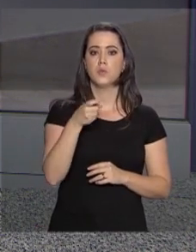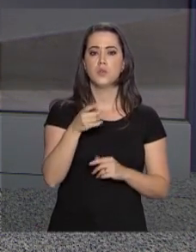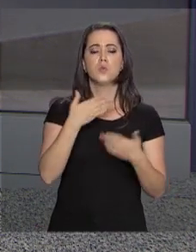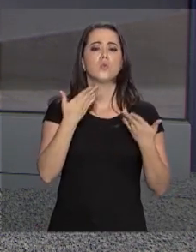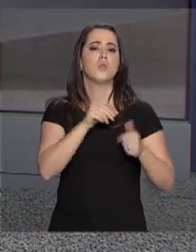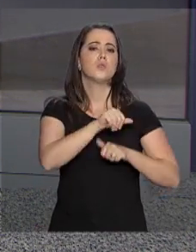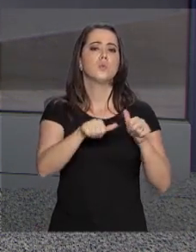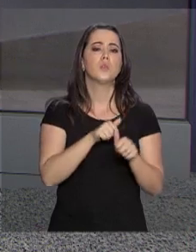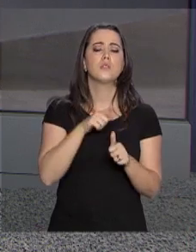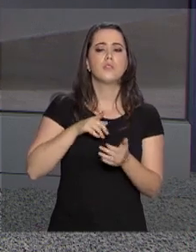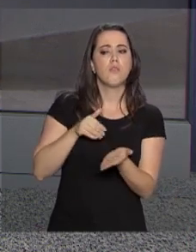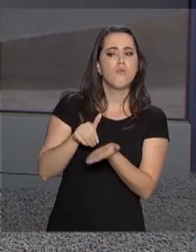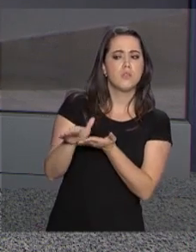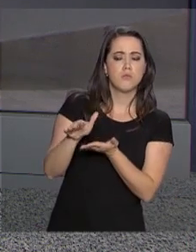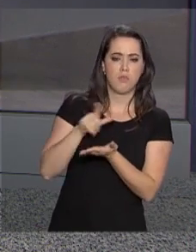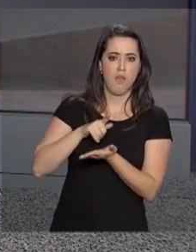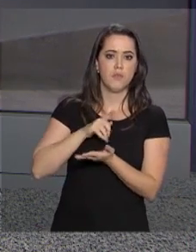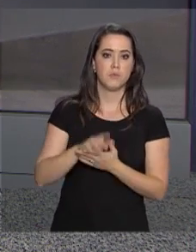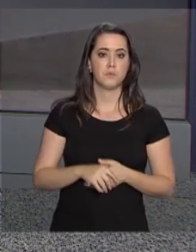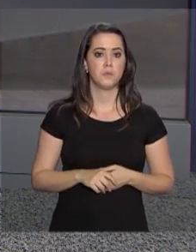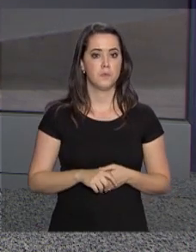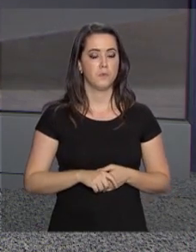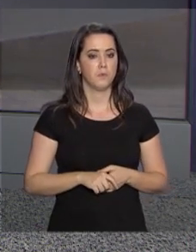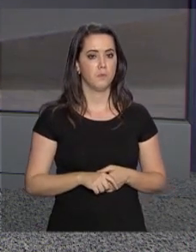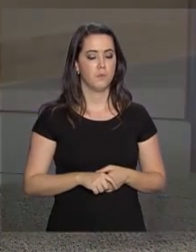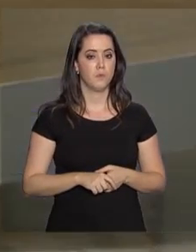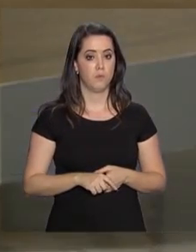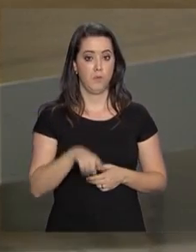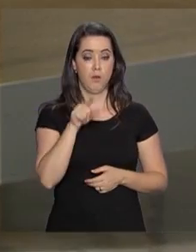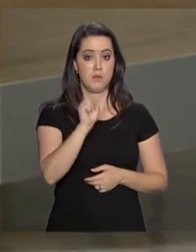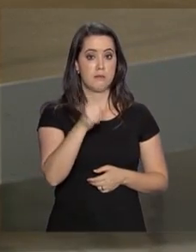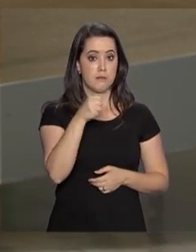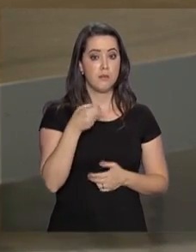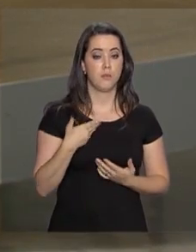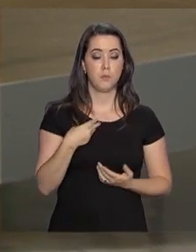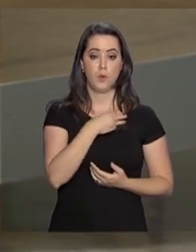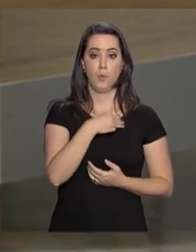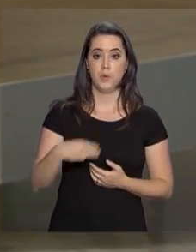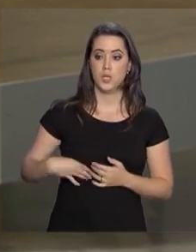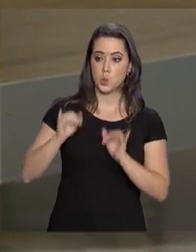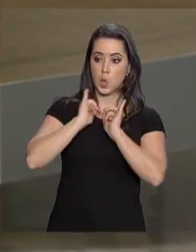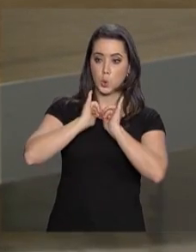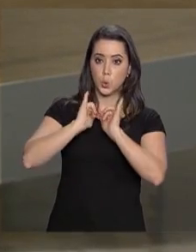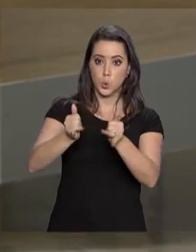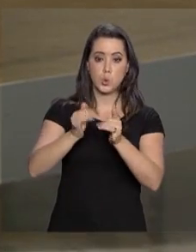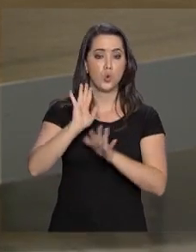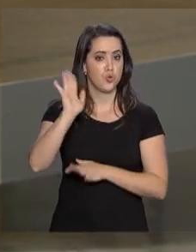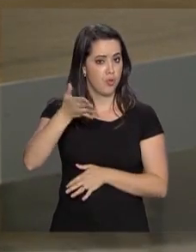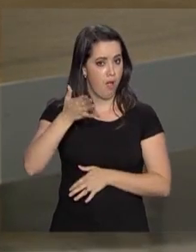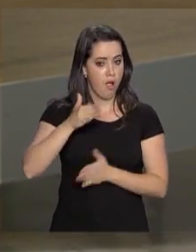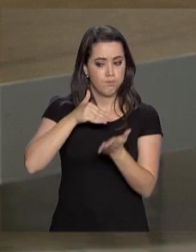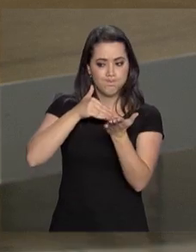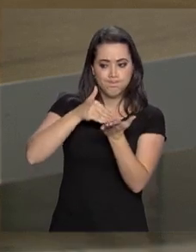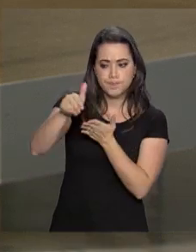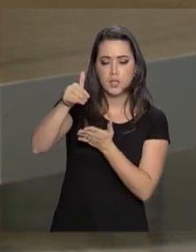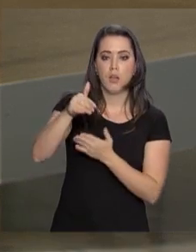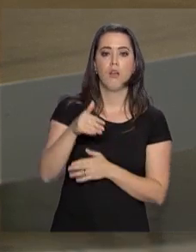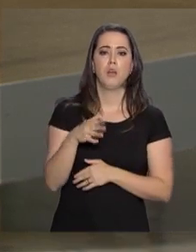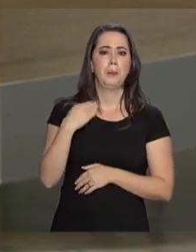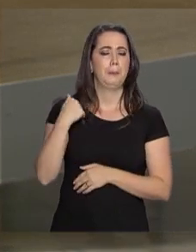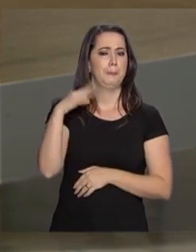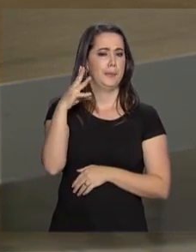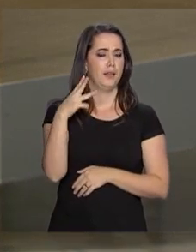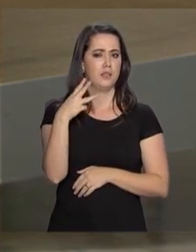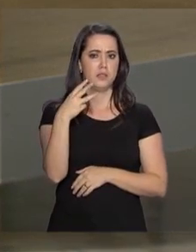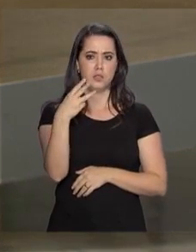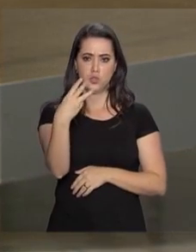exonerações, é isso? Isso, Jaime. O ministro anunciou que serão feitas exonerações de aproximadamente mais de